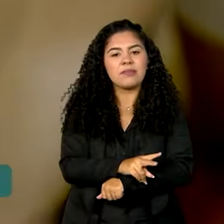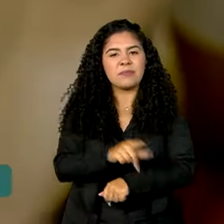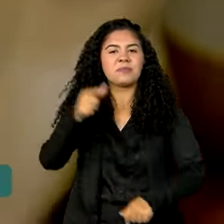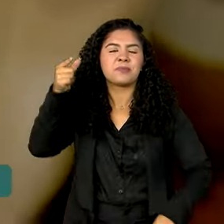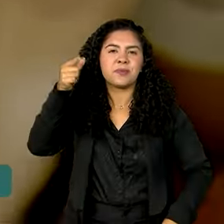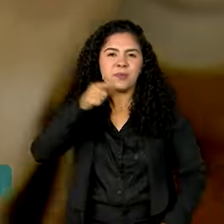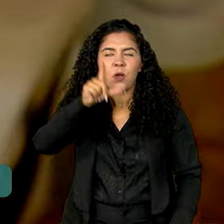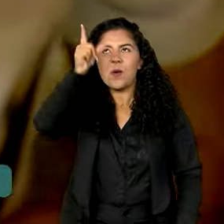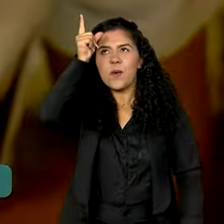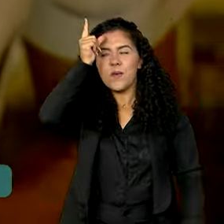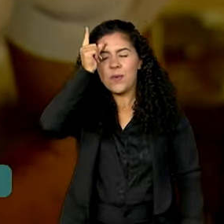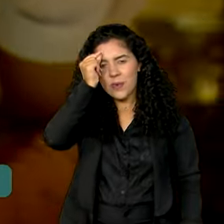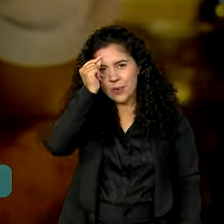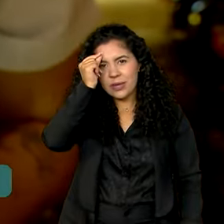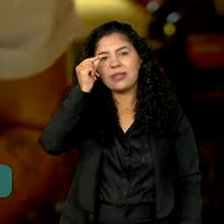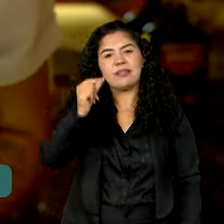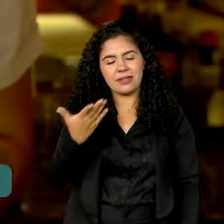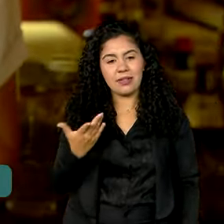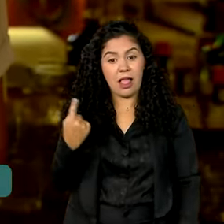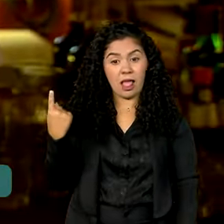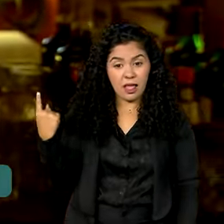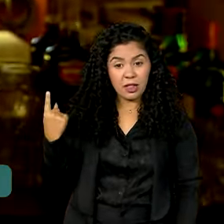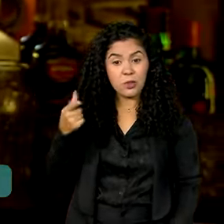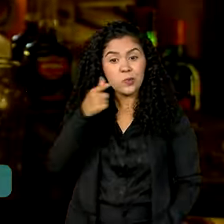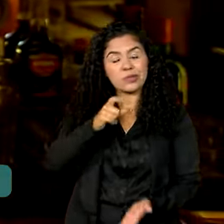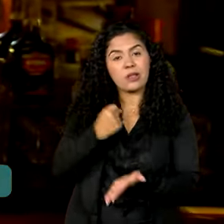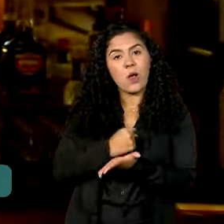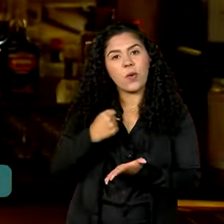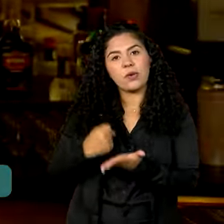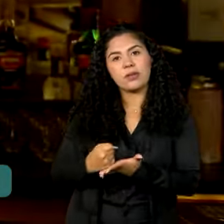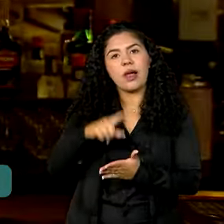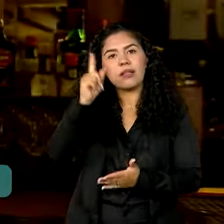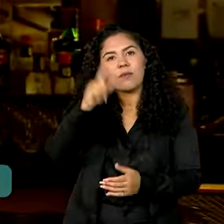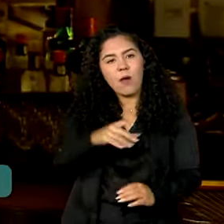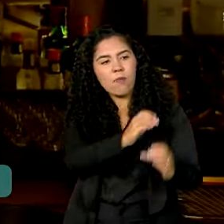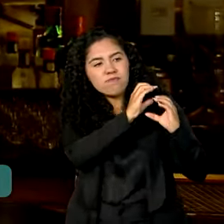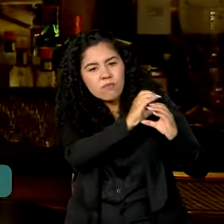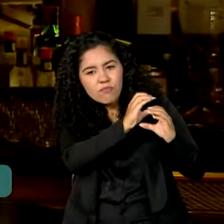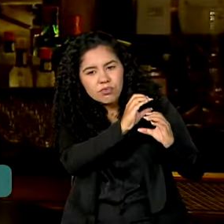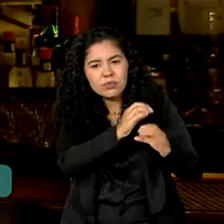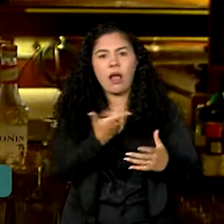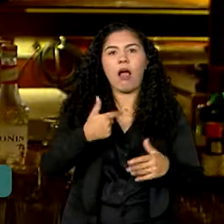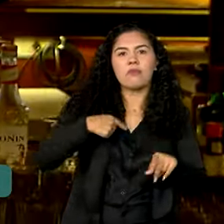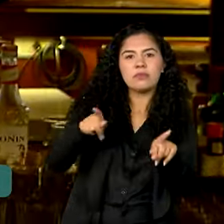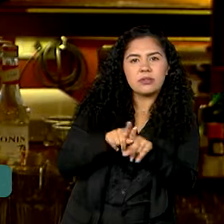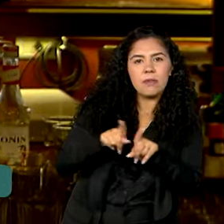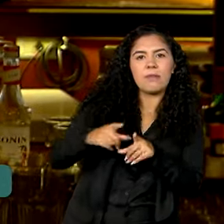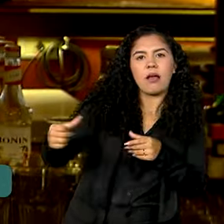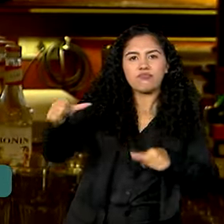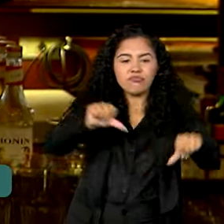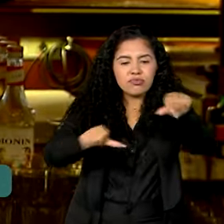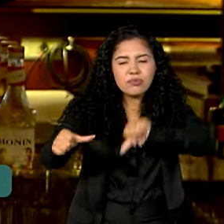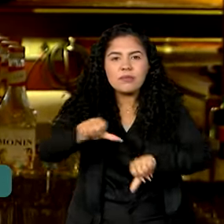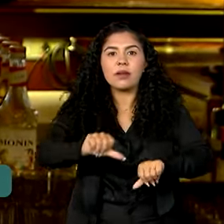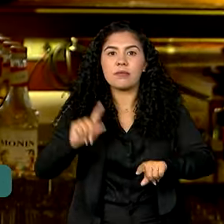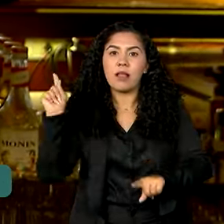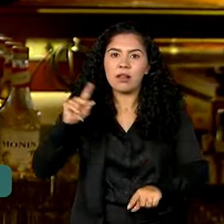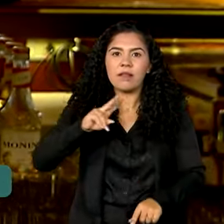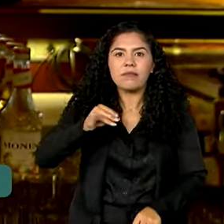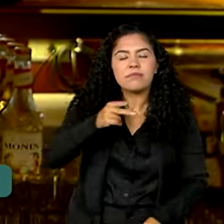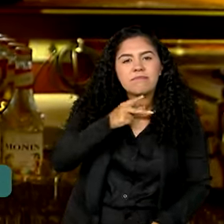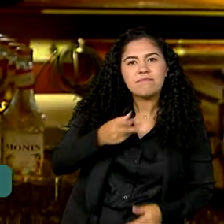finalmente conseguiu. Ele foi contratado como barman e garante que vai agarrar a nova